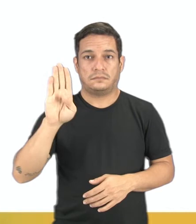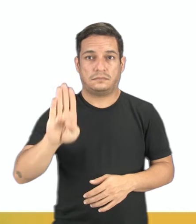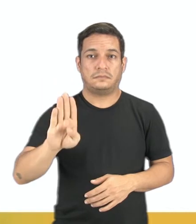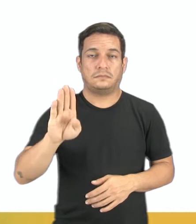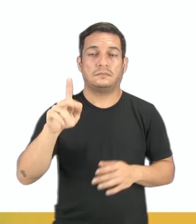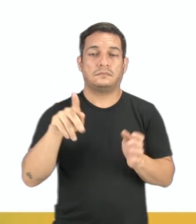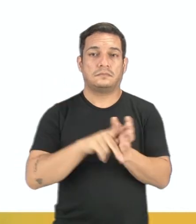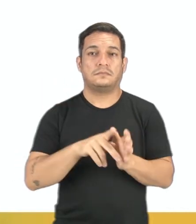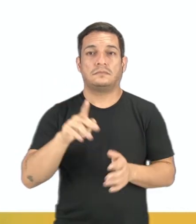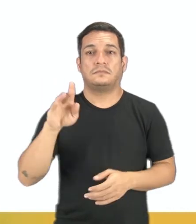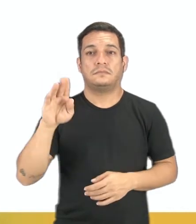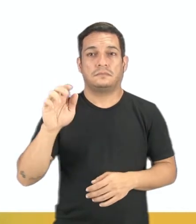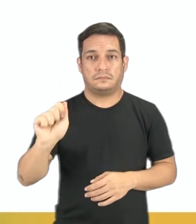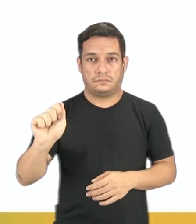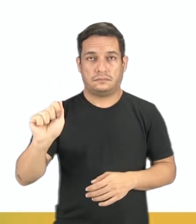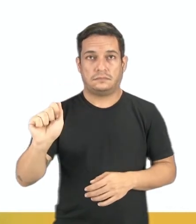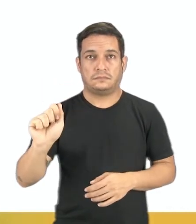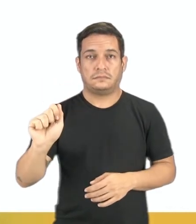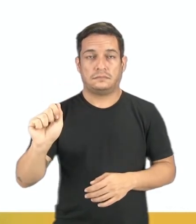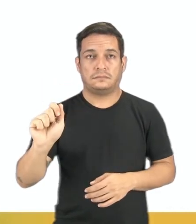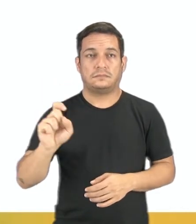B pertence ao A.